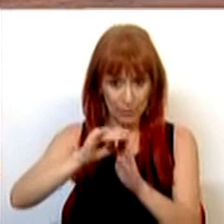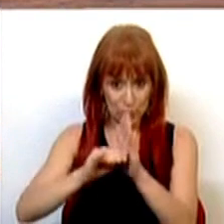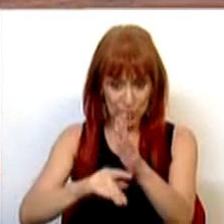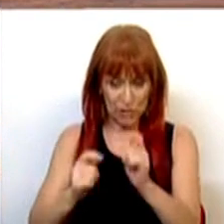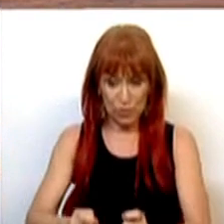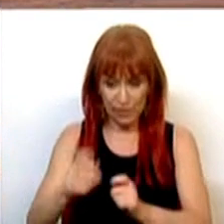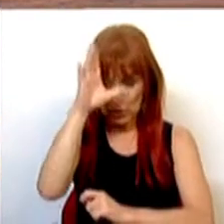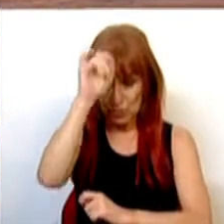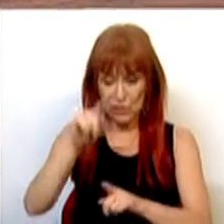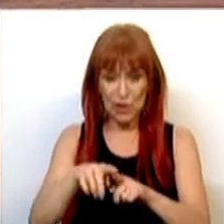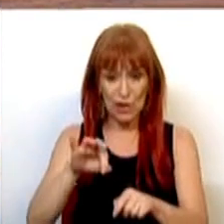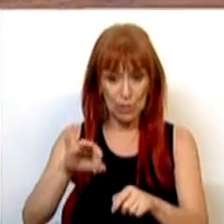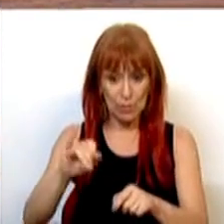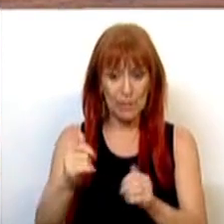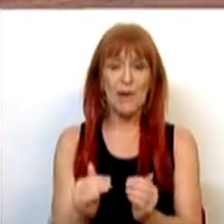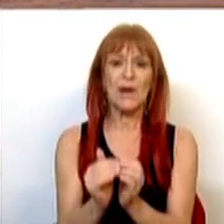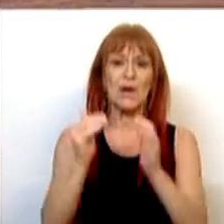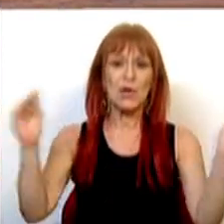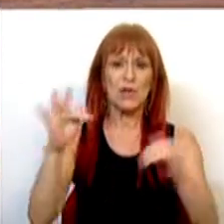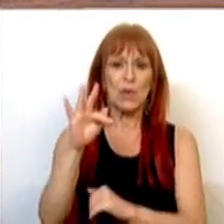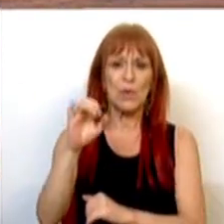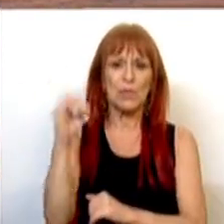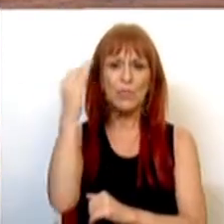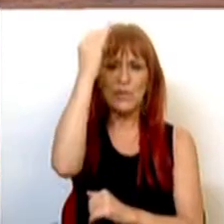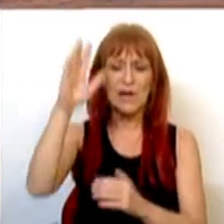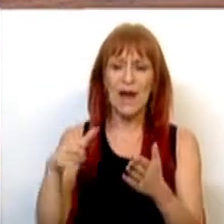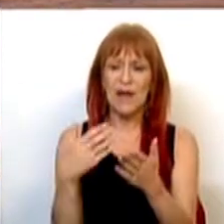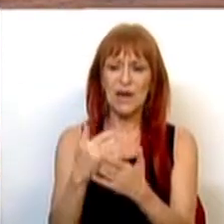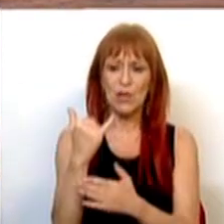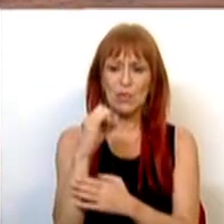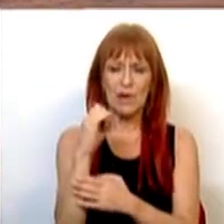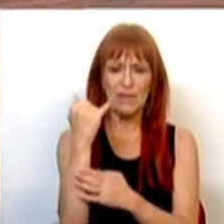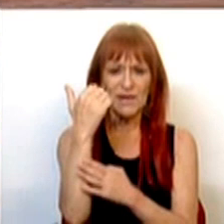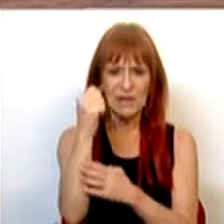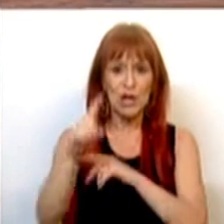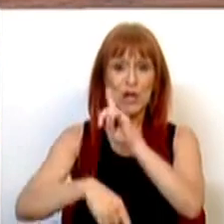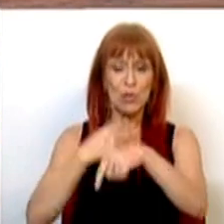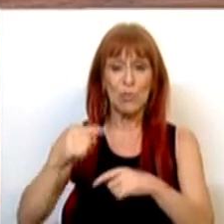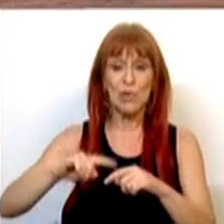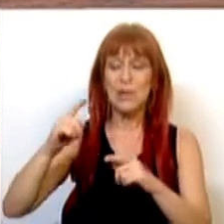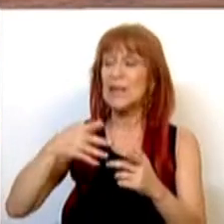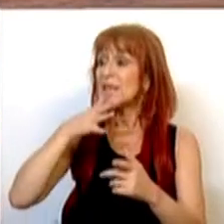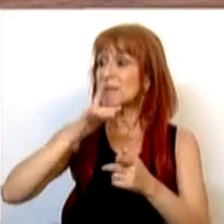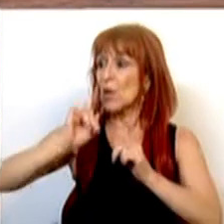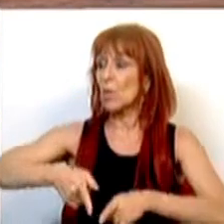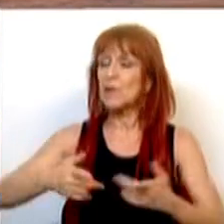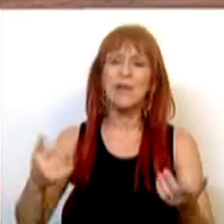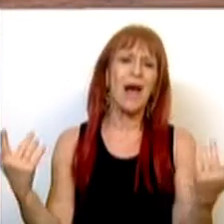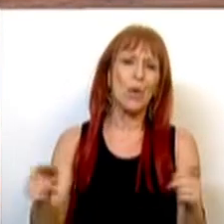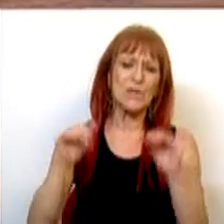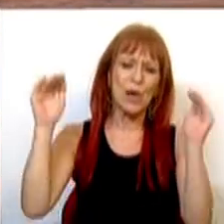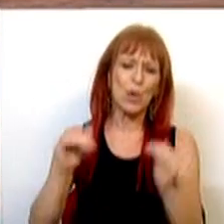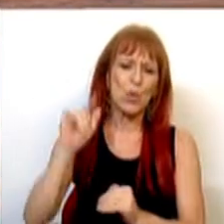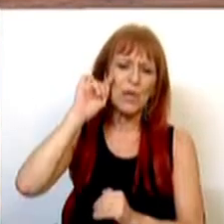sendo que o investimento público face ao PIB cresce 40% até 2025. Depois passaram a argumentar que, afinal, a